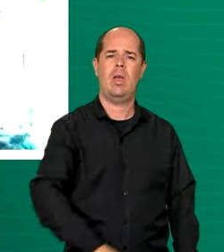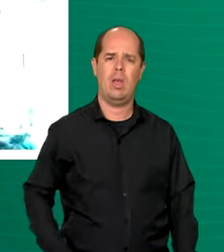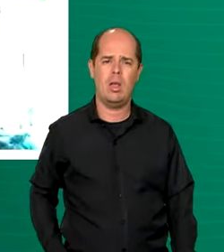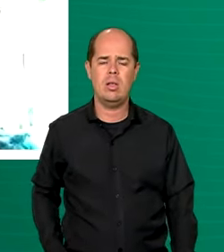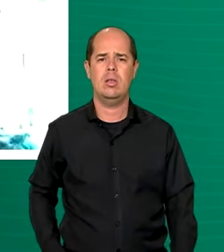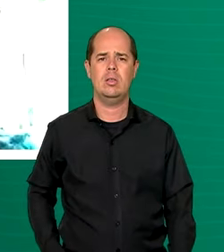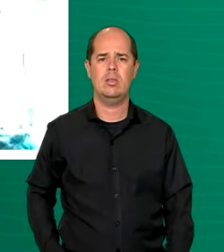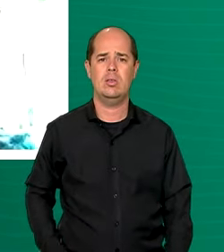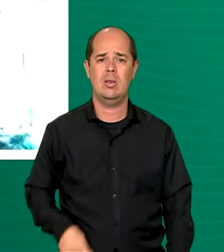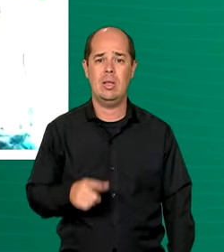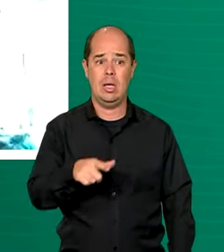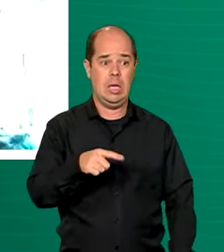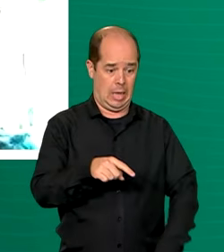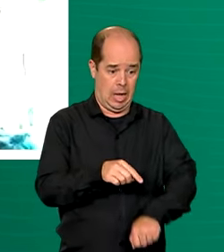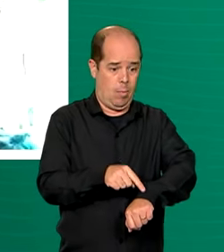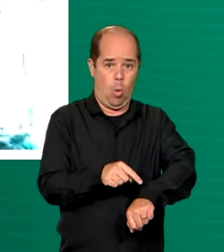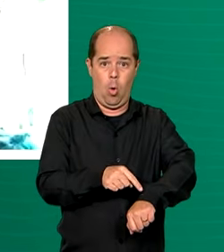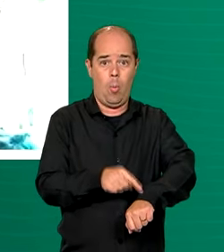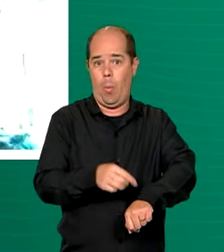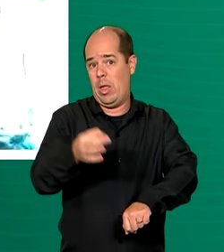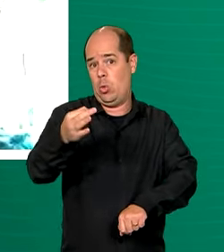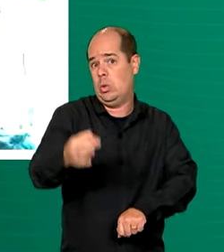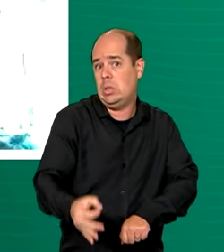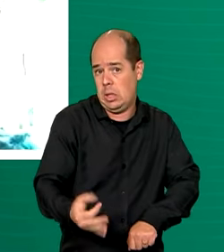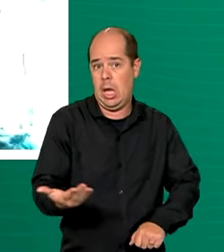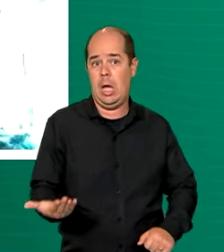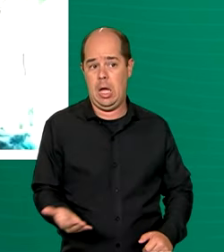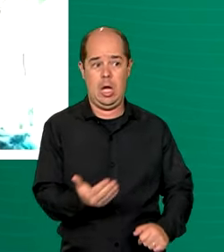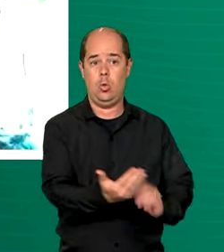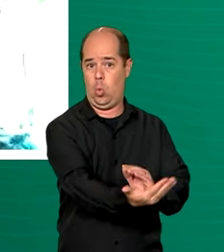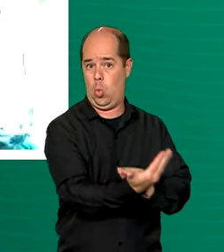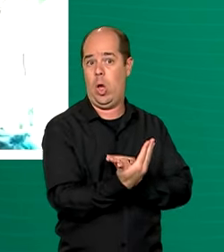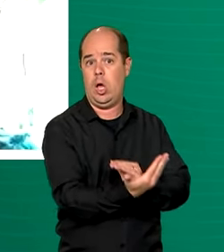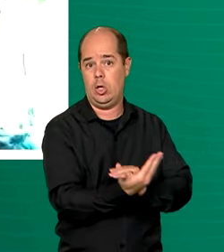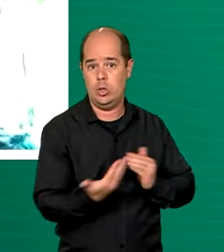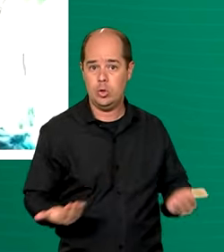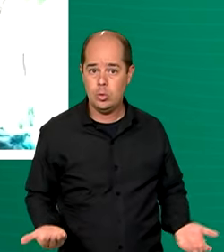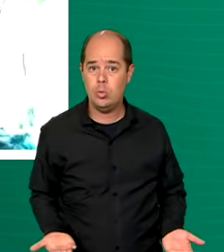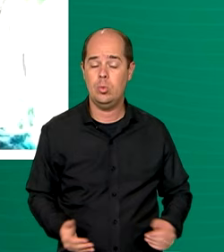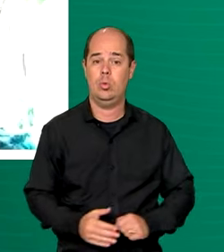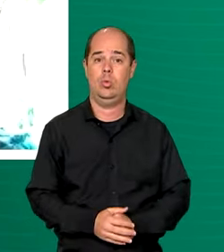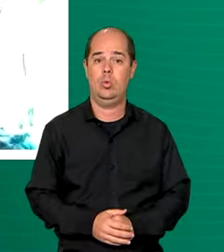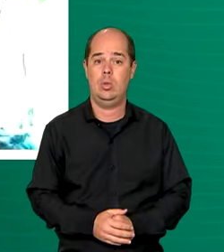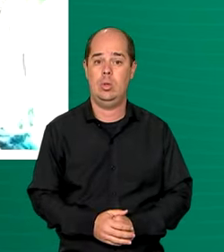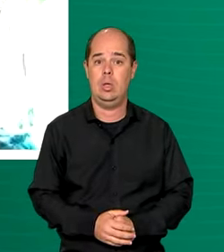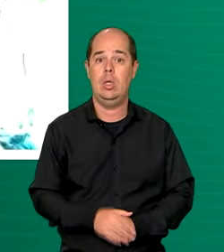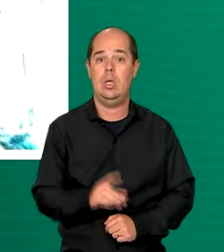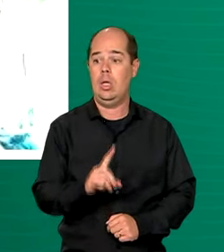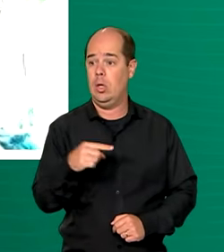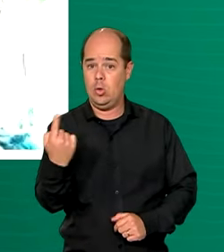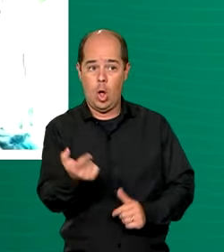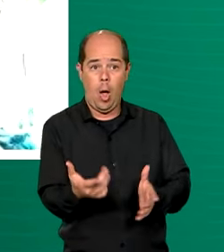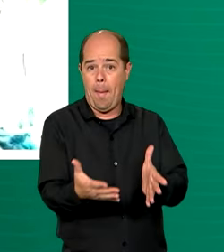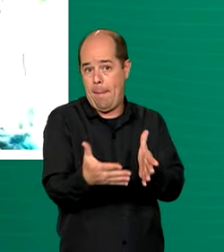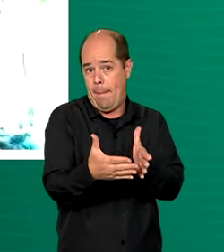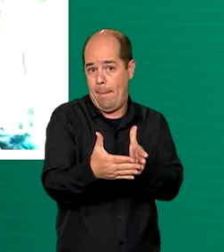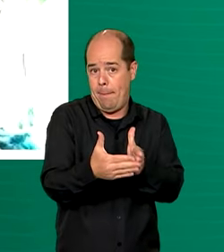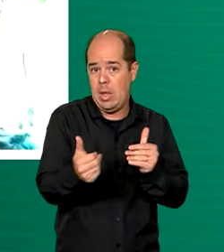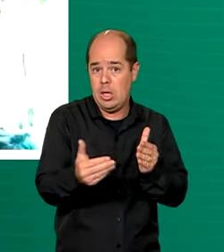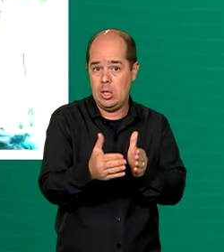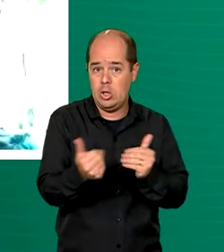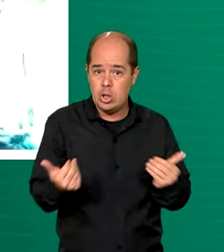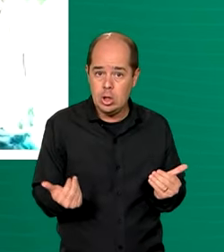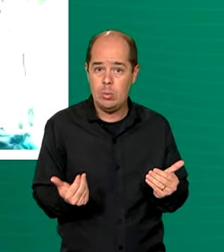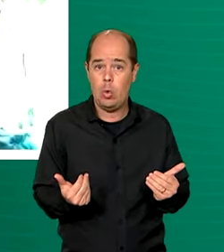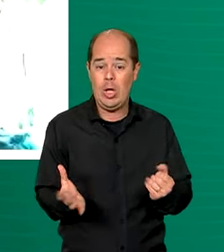sabendo que chegou no momento certo, vai chegar no momento certo, né, e mesmo com o pedido do pescador que solicitou agora o seu